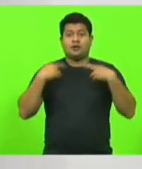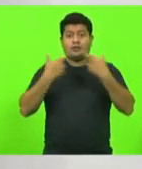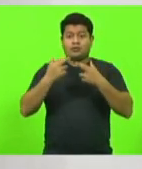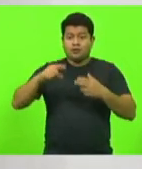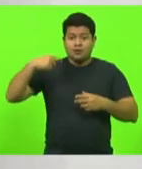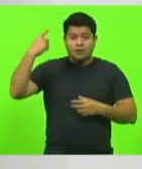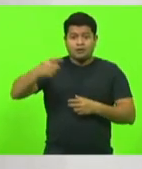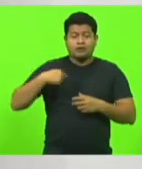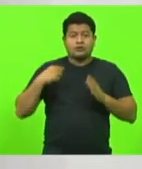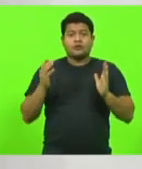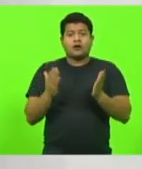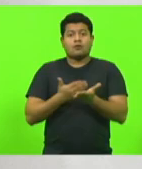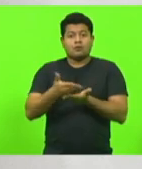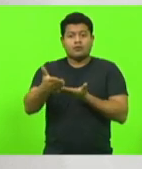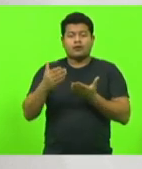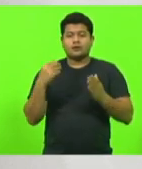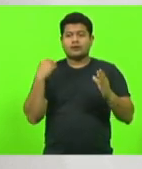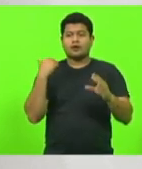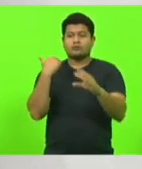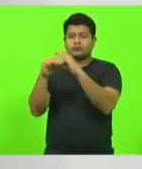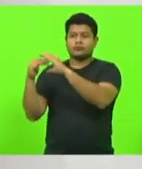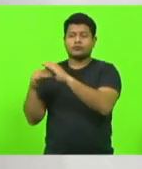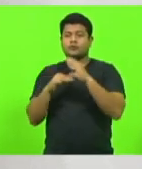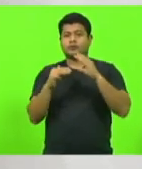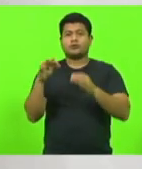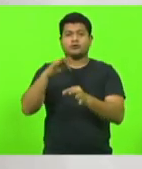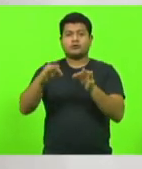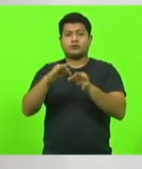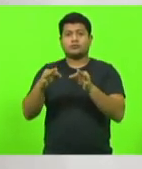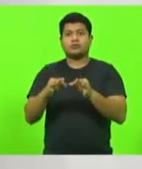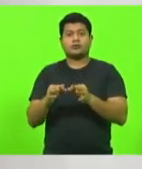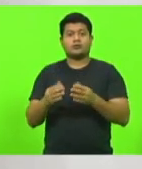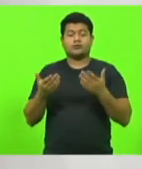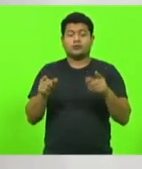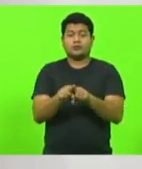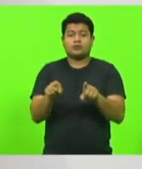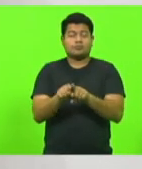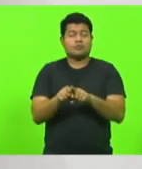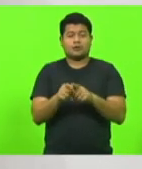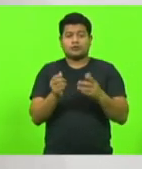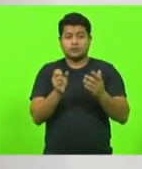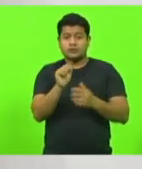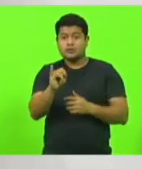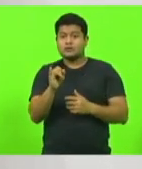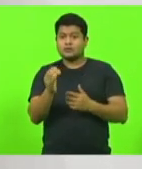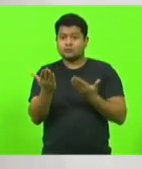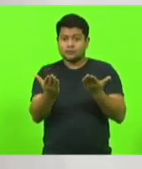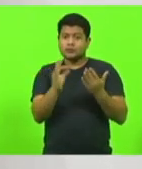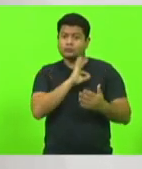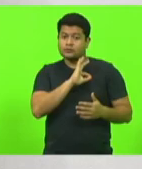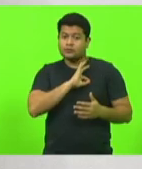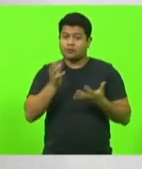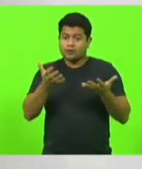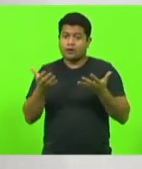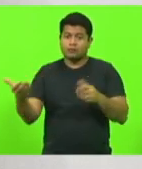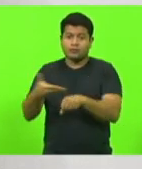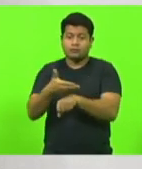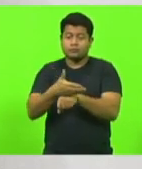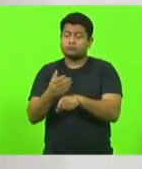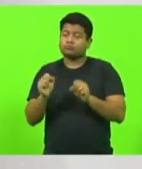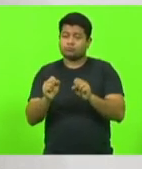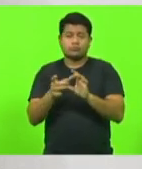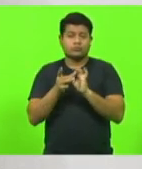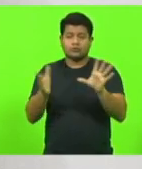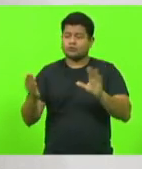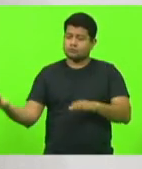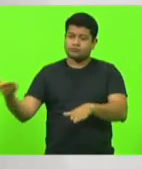instituições e deixar as portas abertas para que qualquer praça tenha o direito de se manifestar ao entorno disso. Está